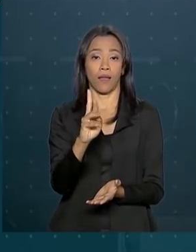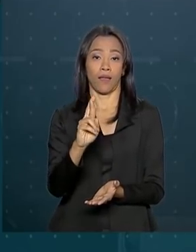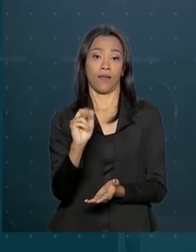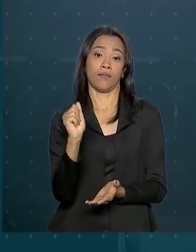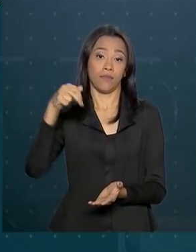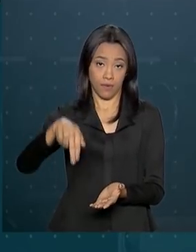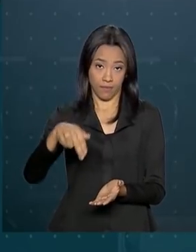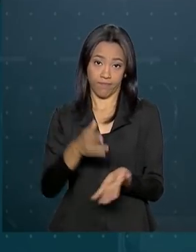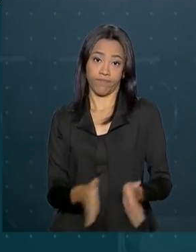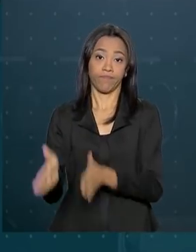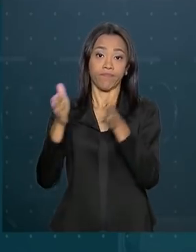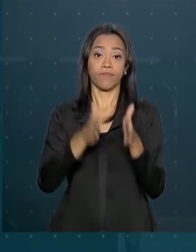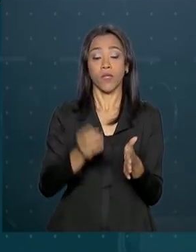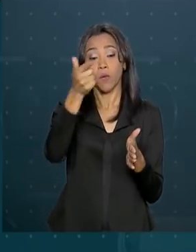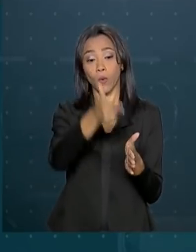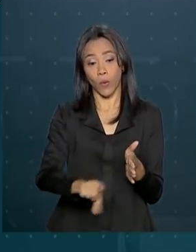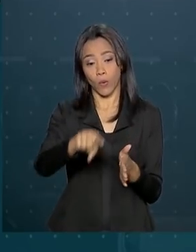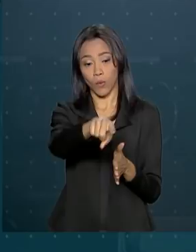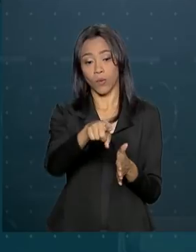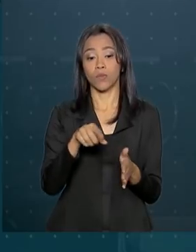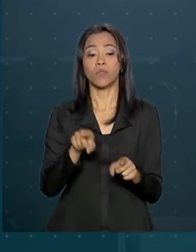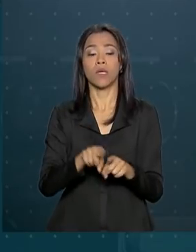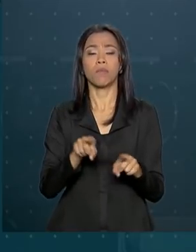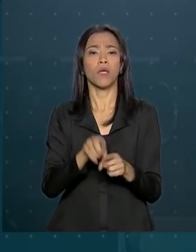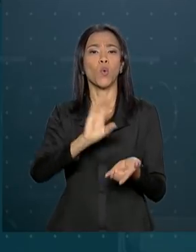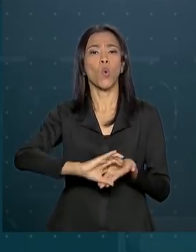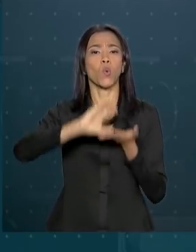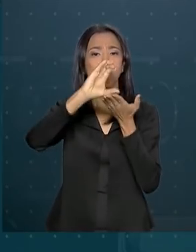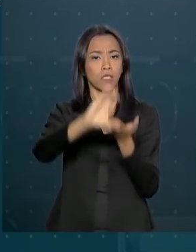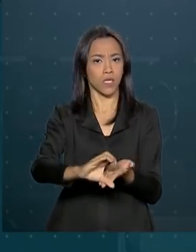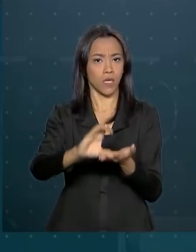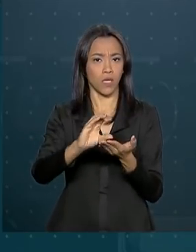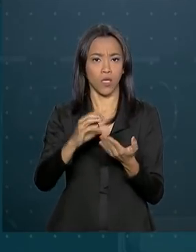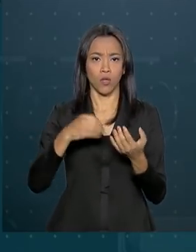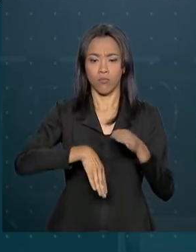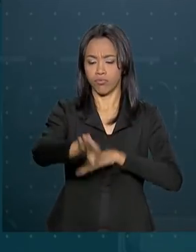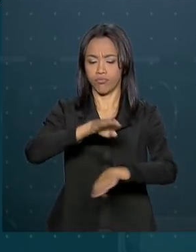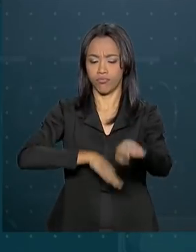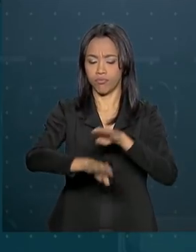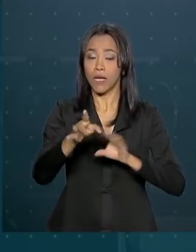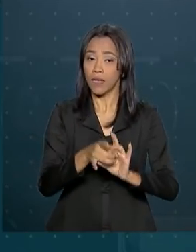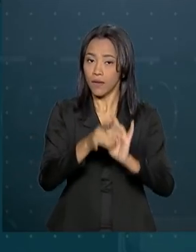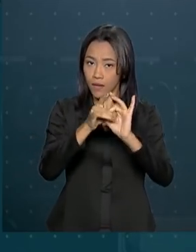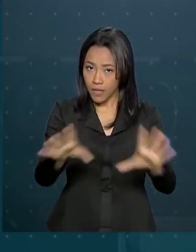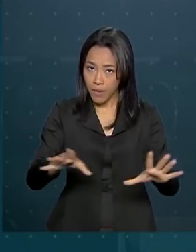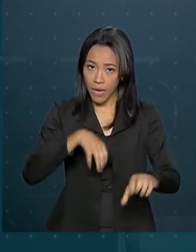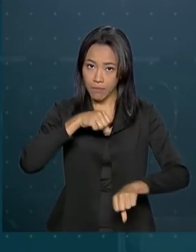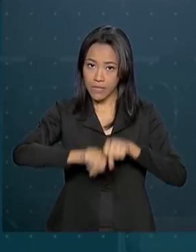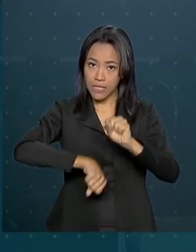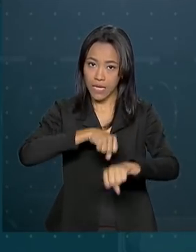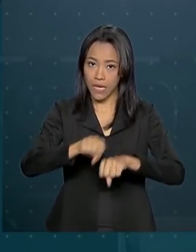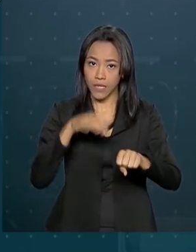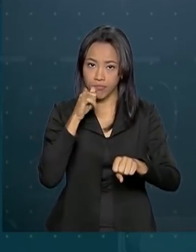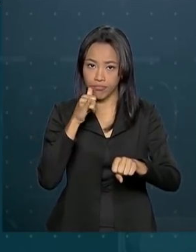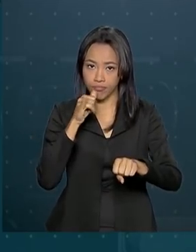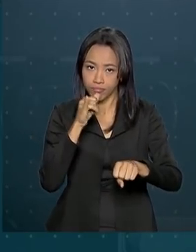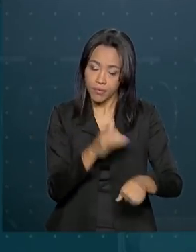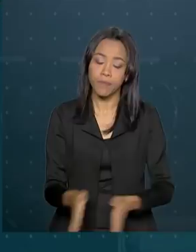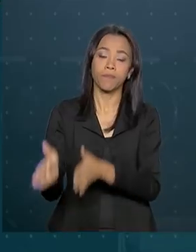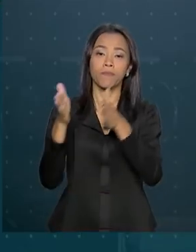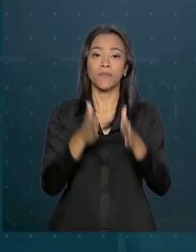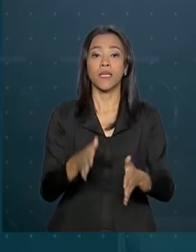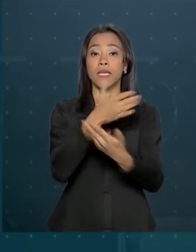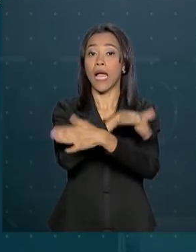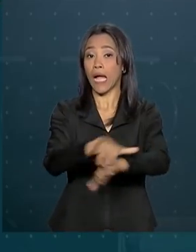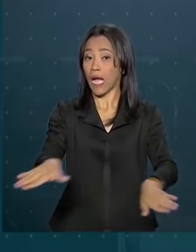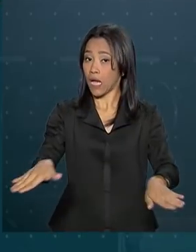Abre a possibilidade para o Conselho Nacional de Trânsito liberar o uso de bicicletas elétricas e acaba com a exigência de exames